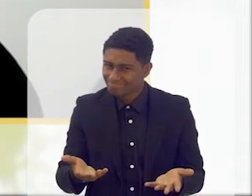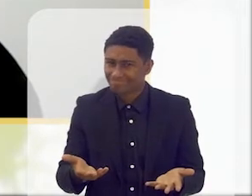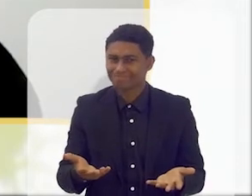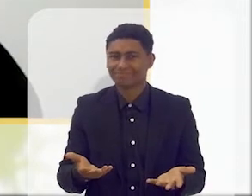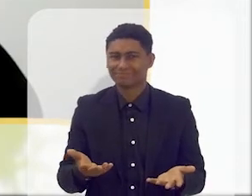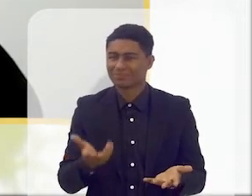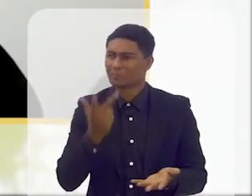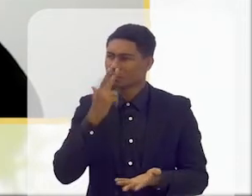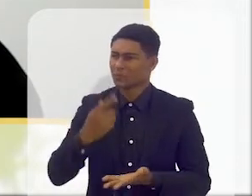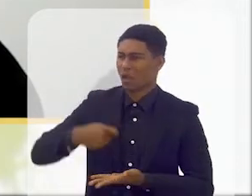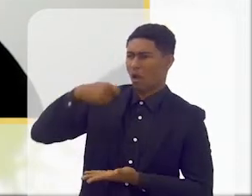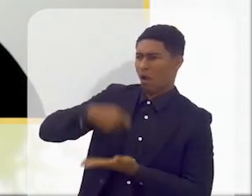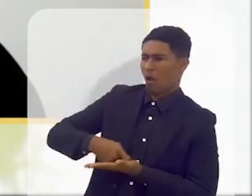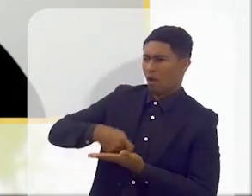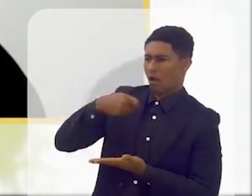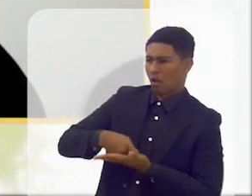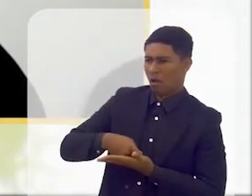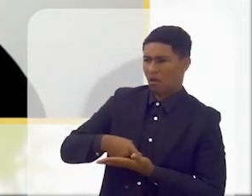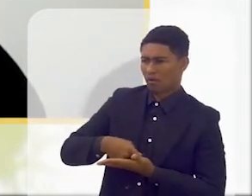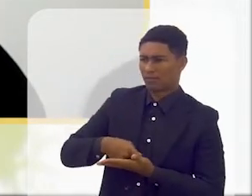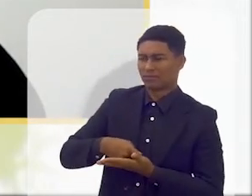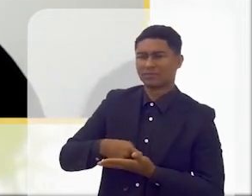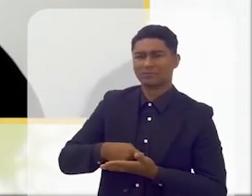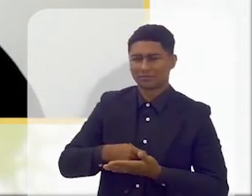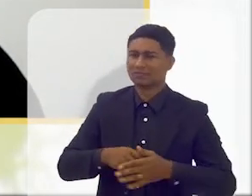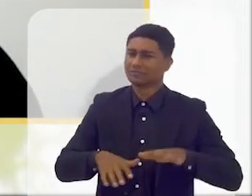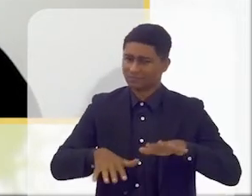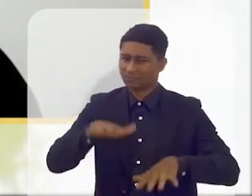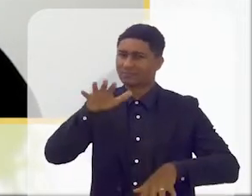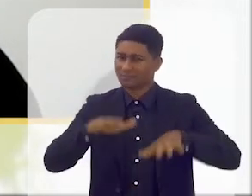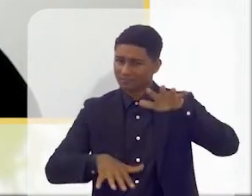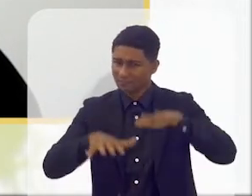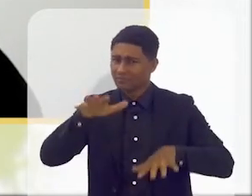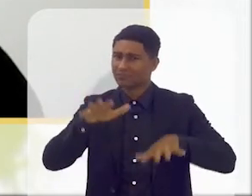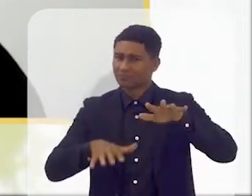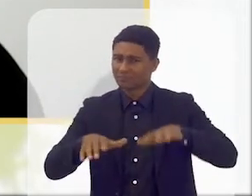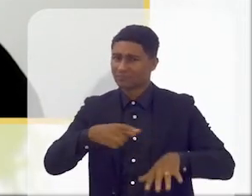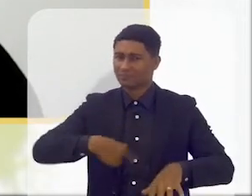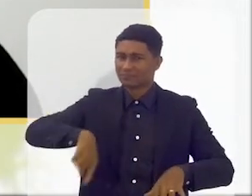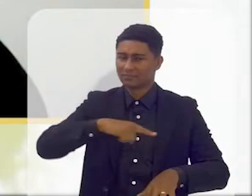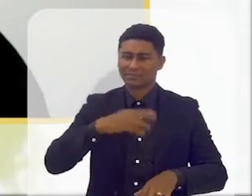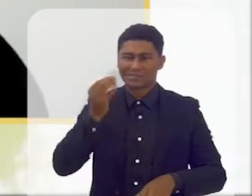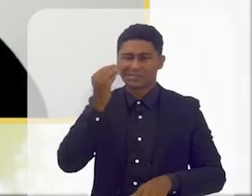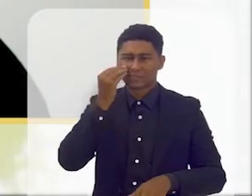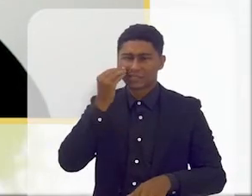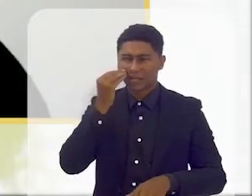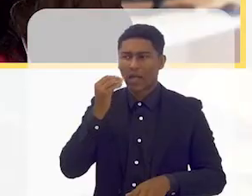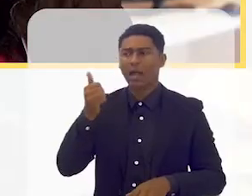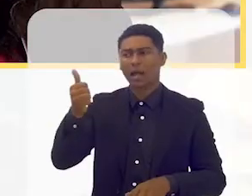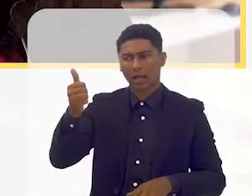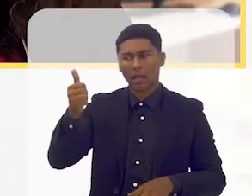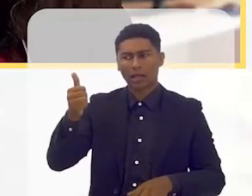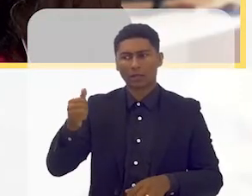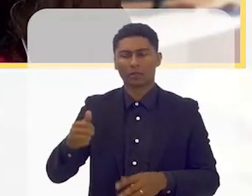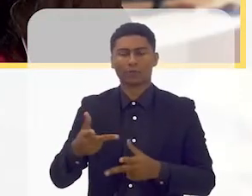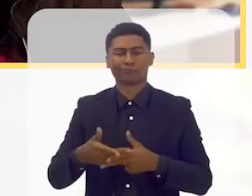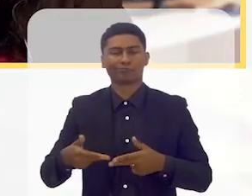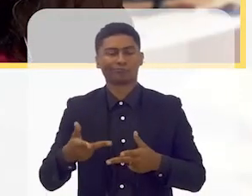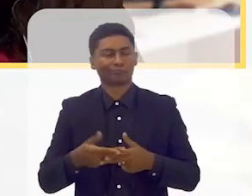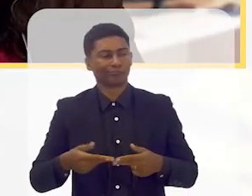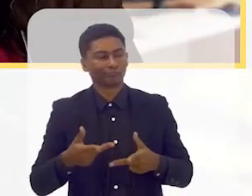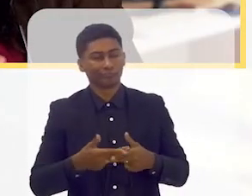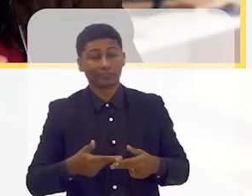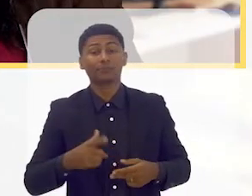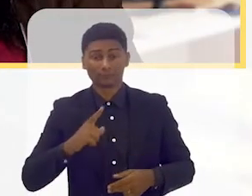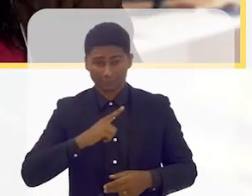tudo o que nos obrigam a cumprir, por vezes nós tentamos contornar, não é? Não ir por esse caminho.